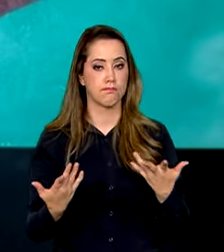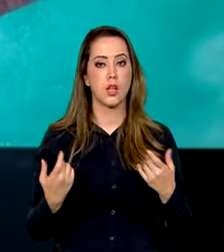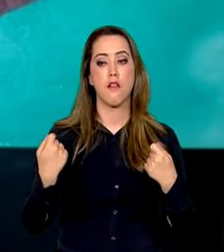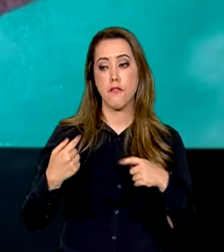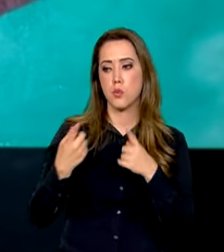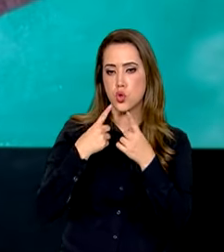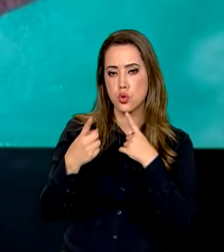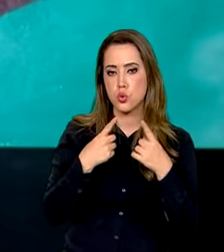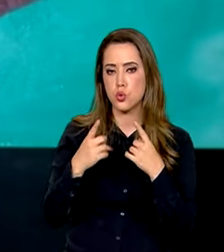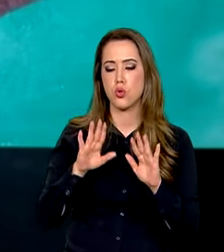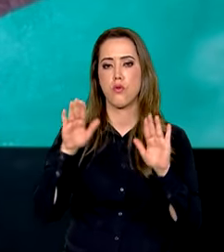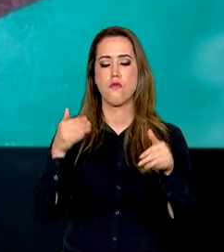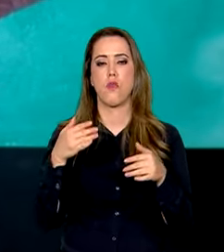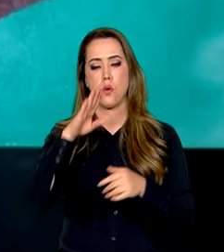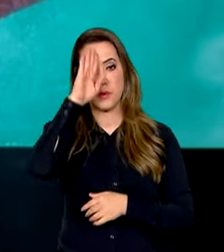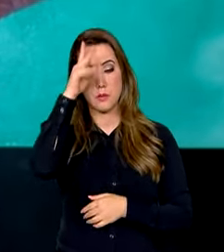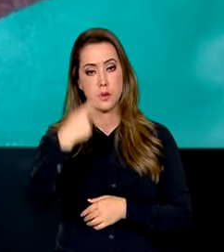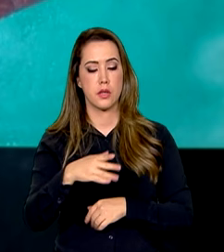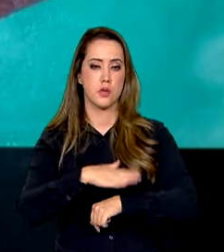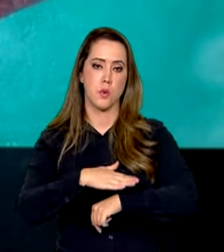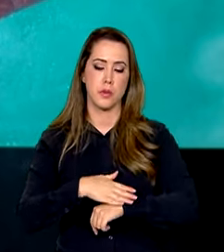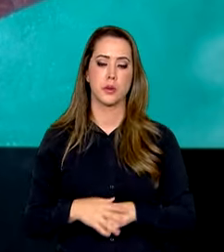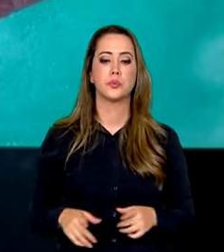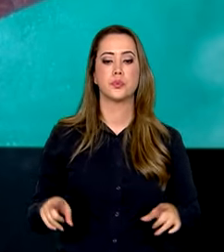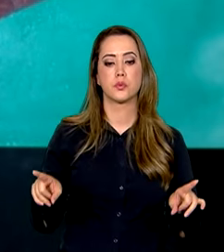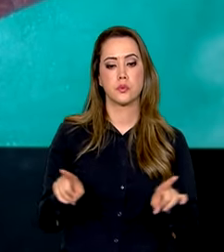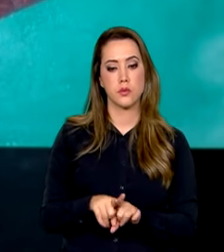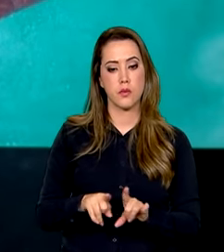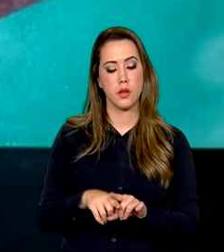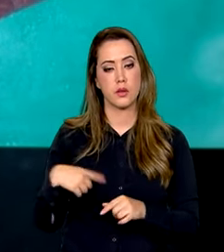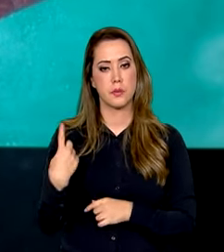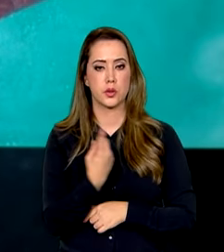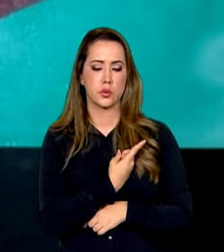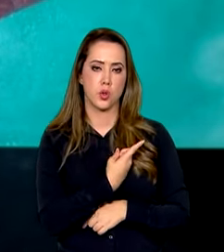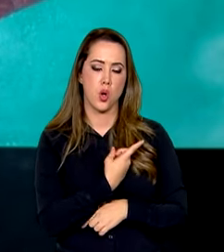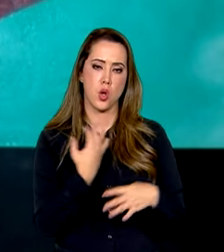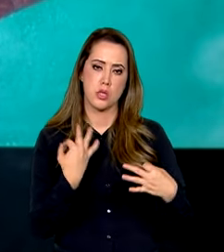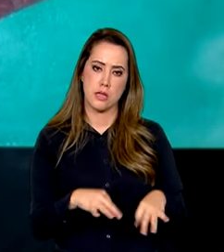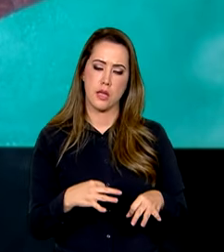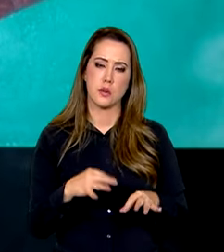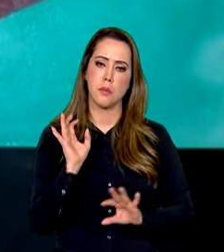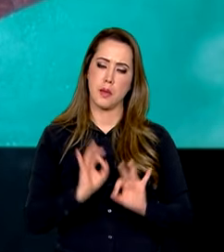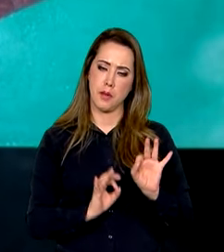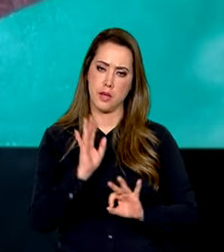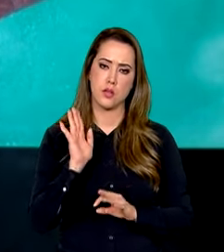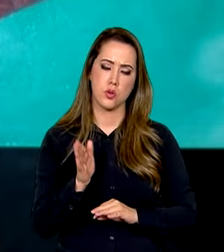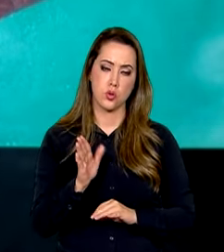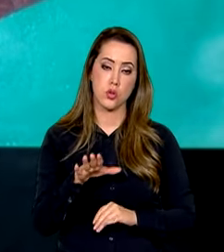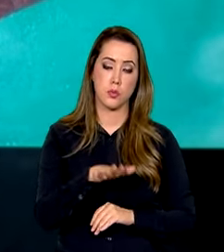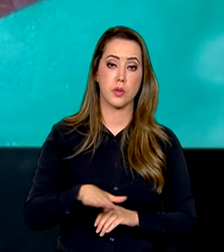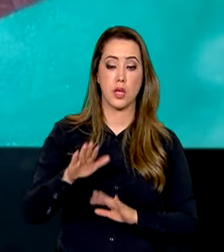debater isso como tema central nesse momento. Como também estarmos absolutamente preparados na medida em que o